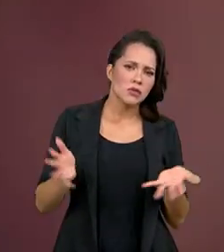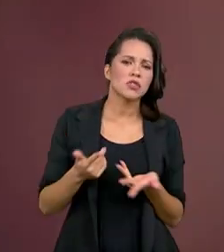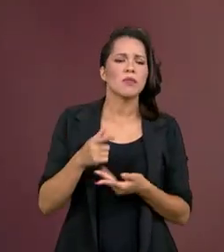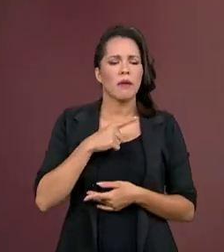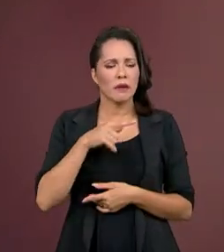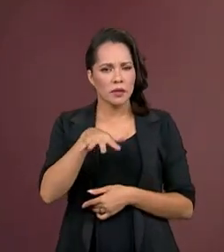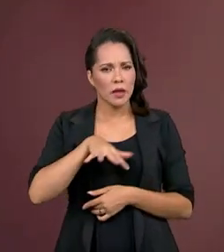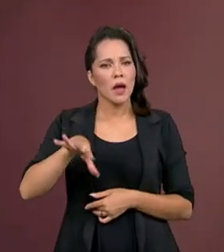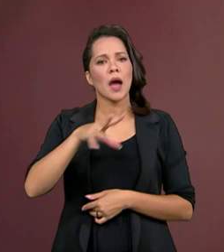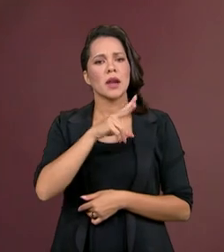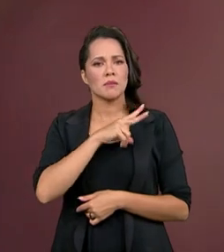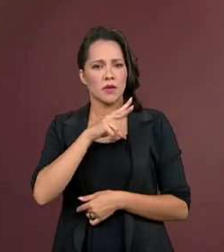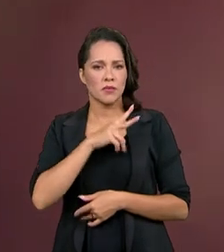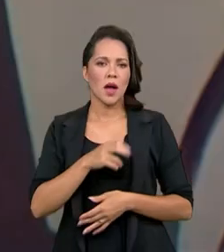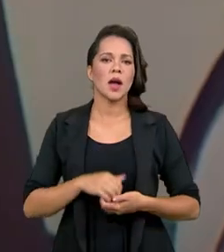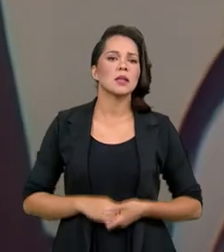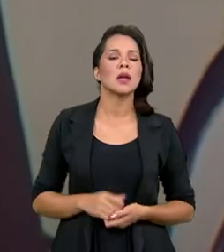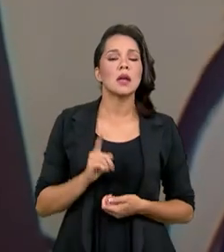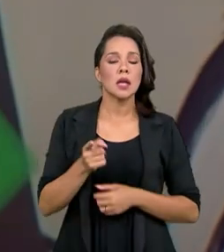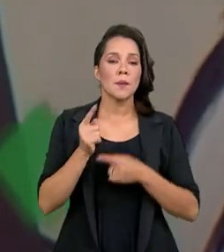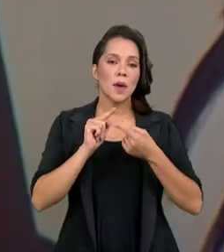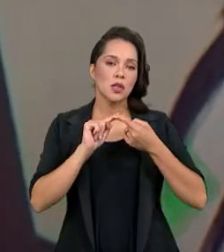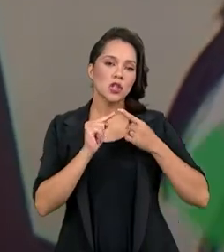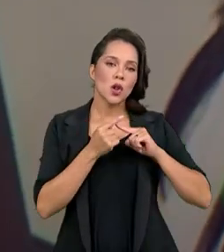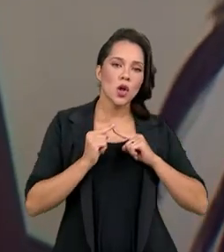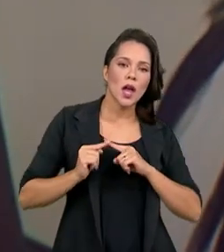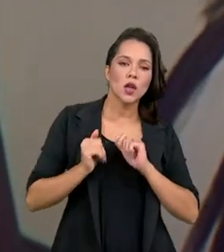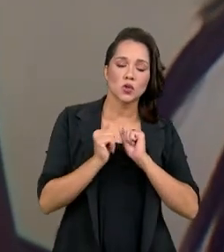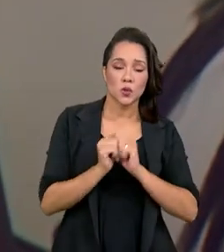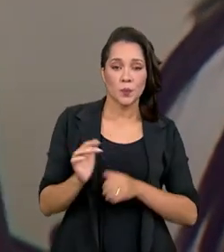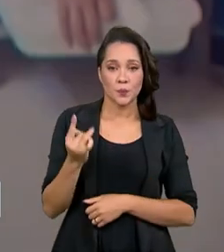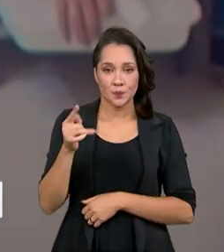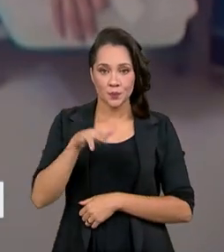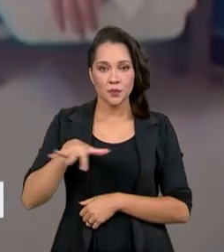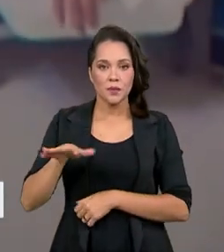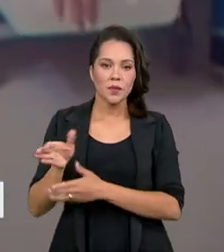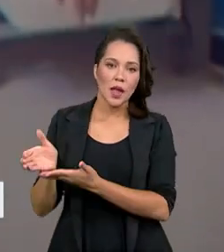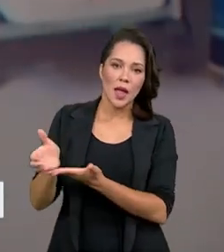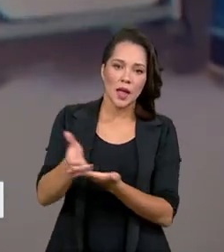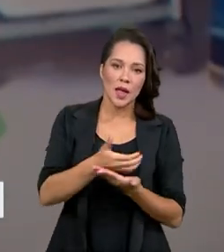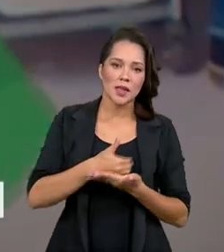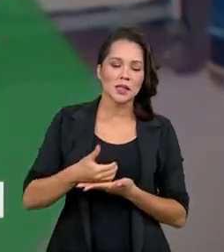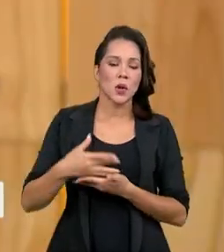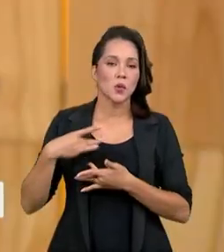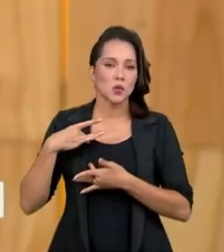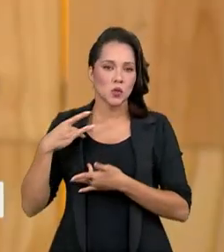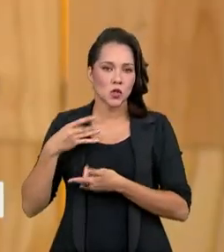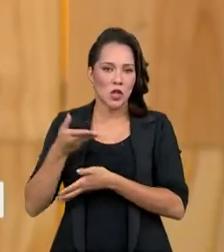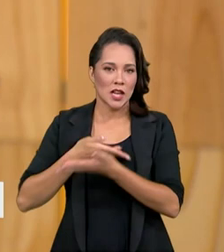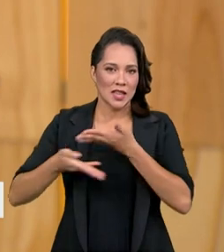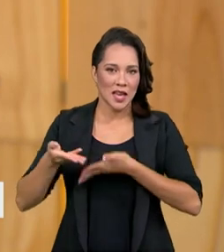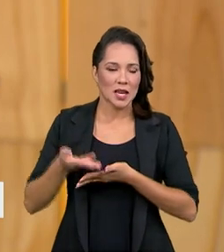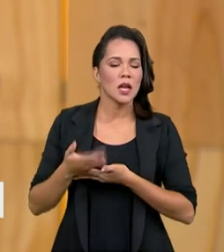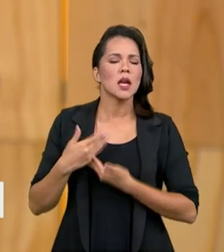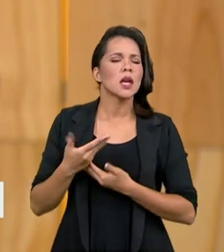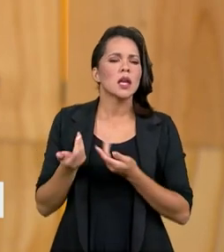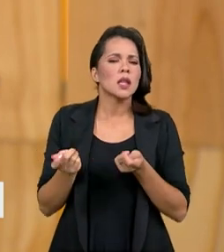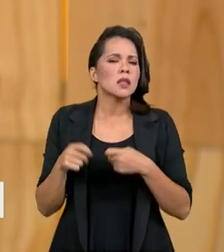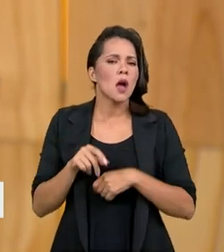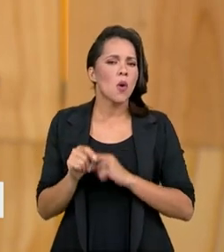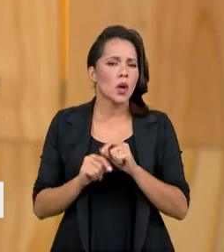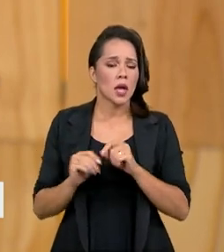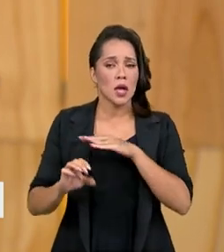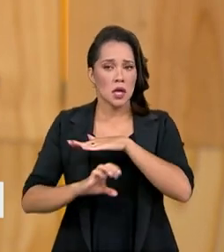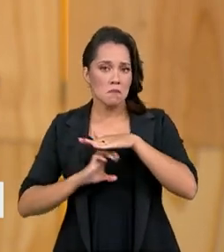traz o setor privado para dialogar. Uma delas é a arrecadação solidária. Ela possibilita que